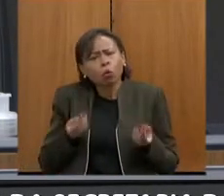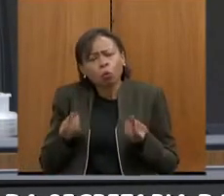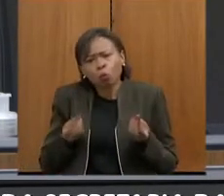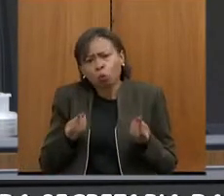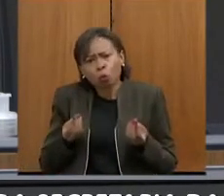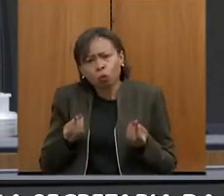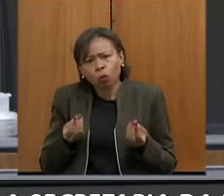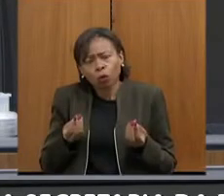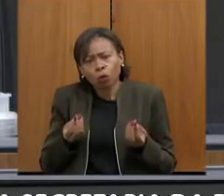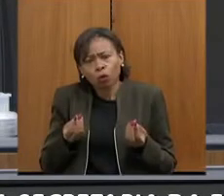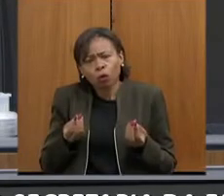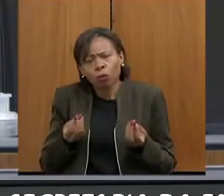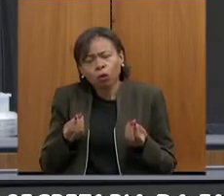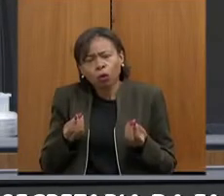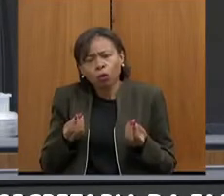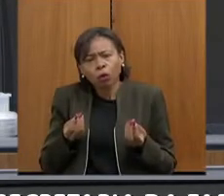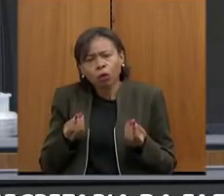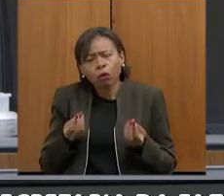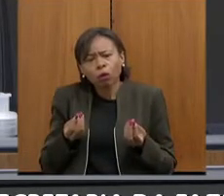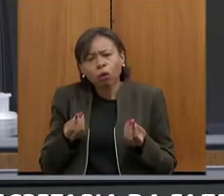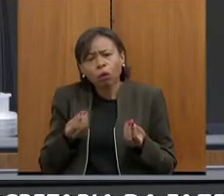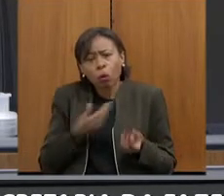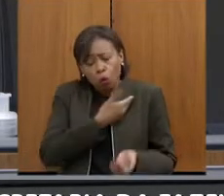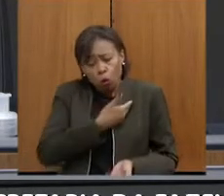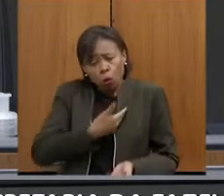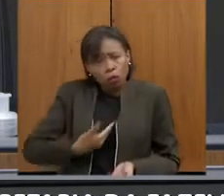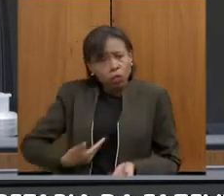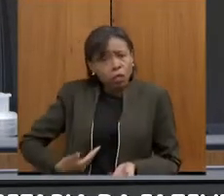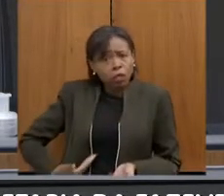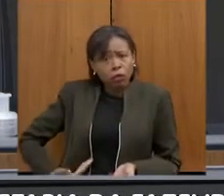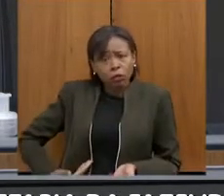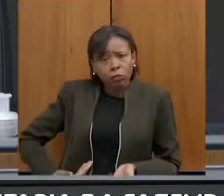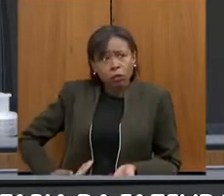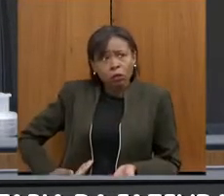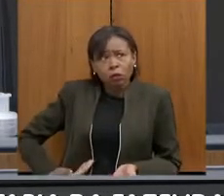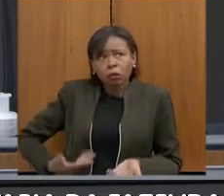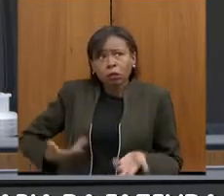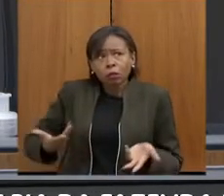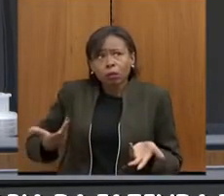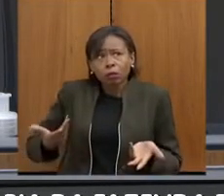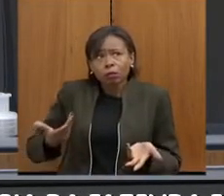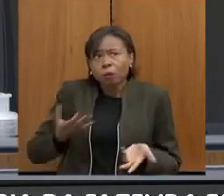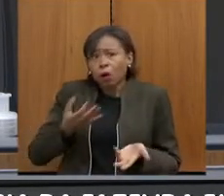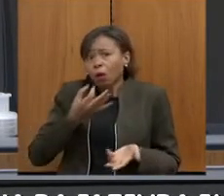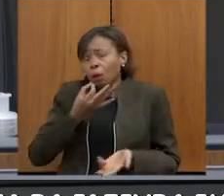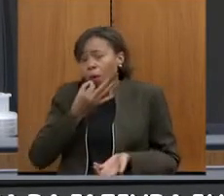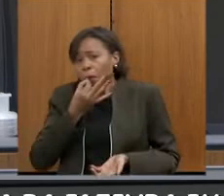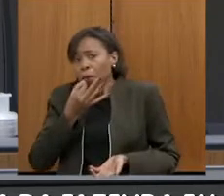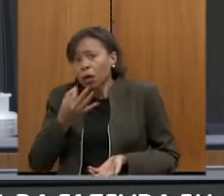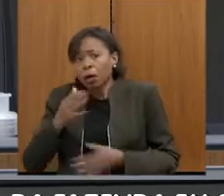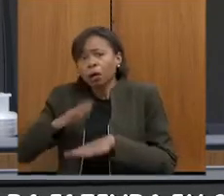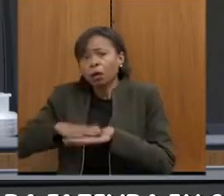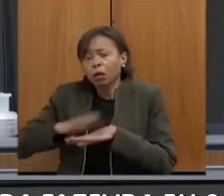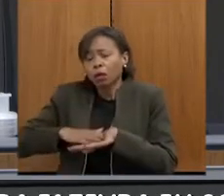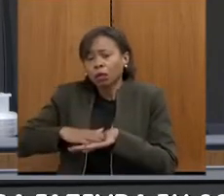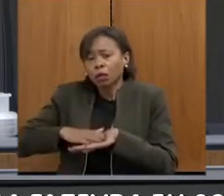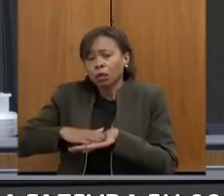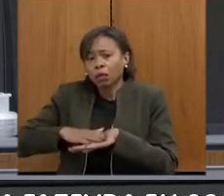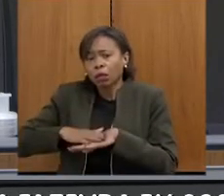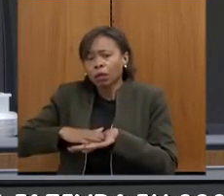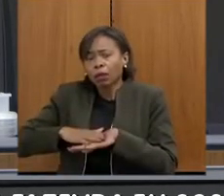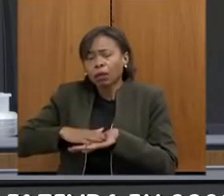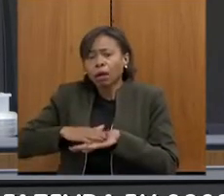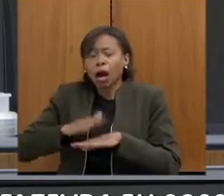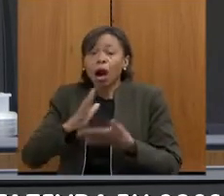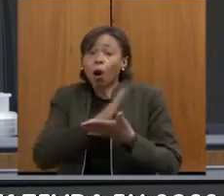a posição do governador, porque alguns estados fizeram o questionamento